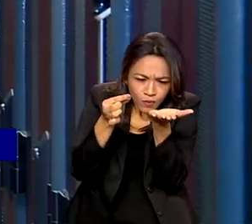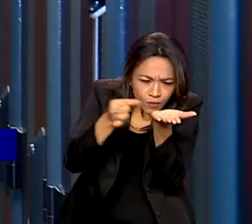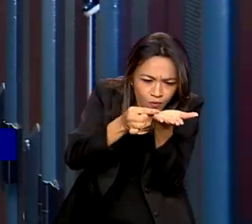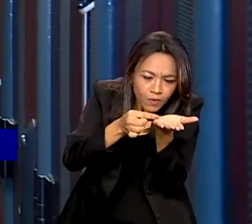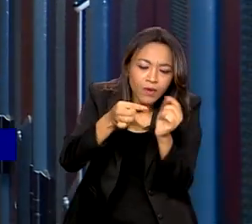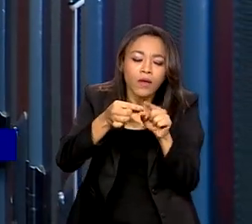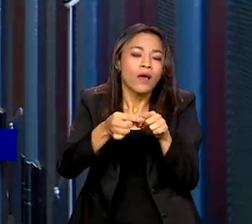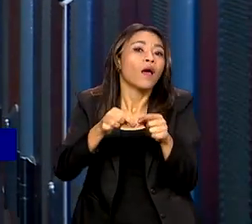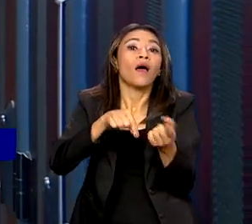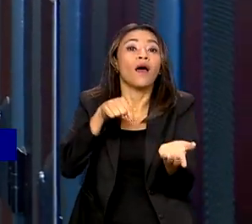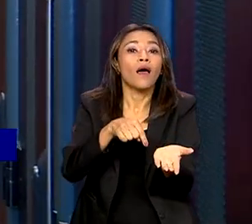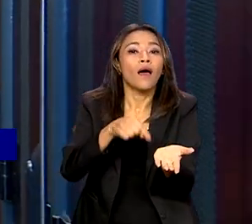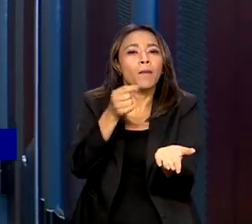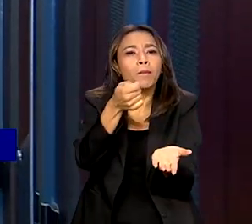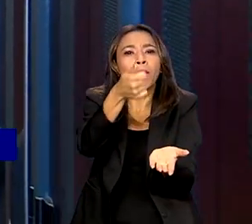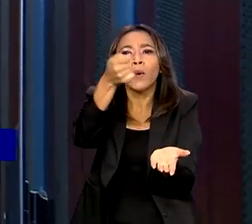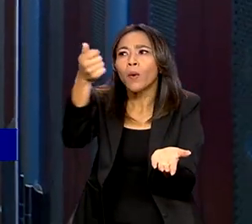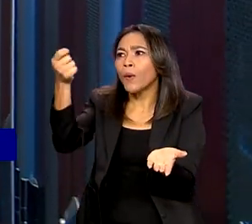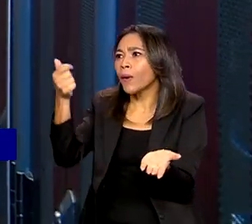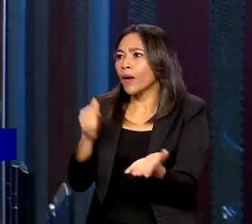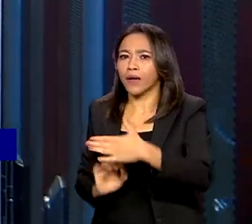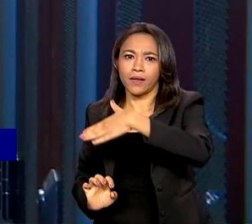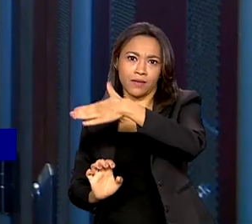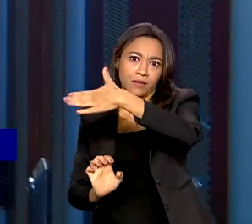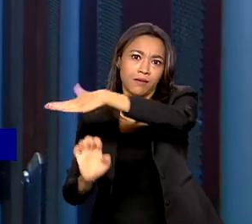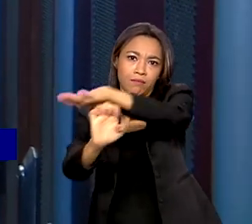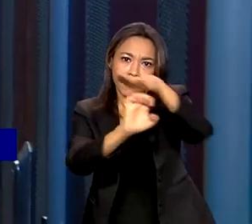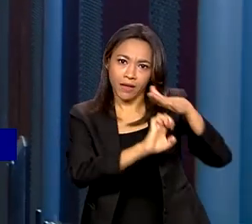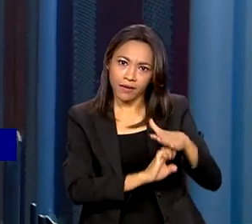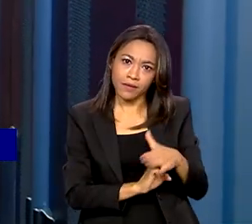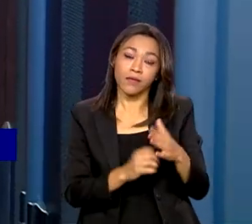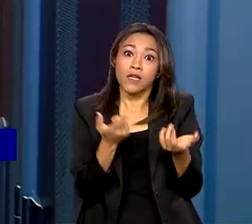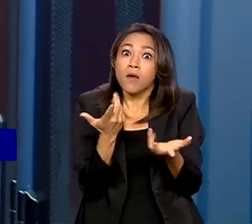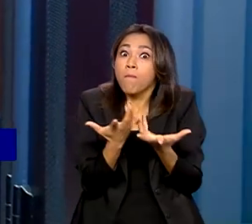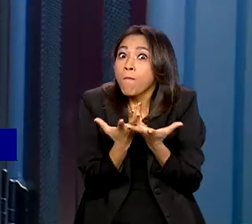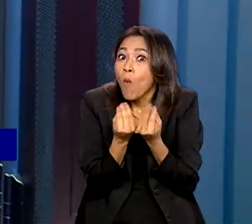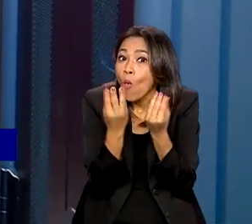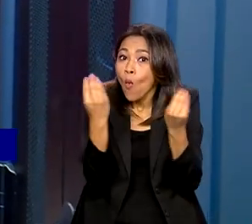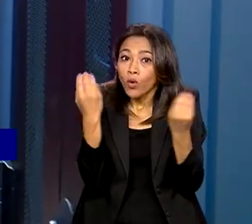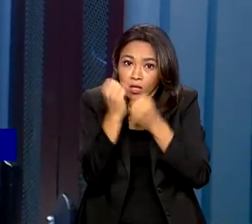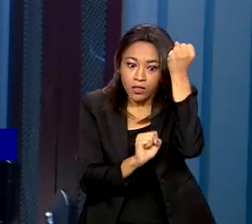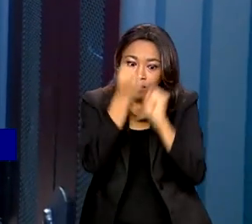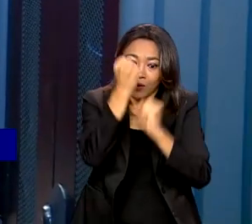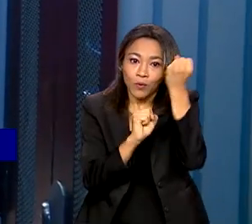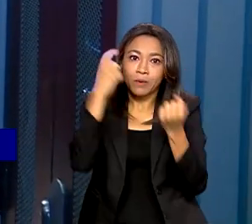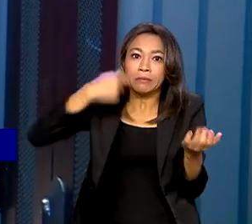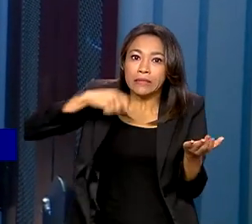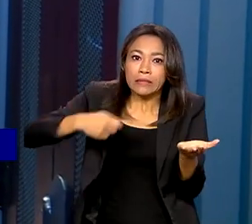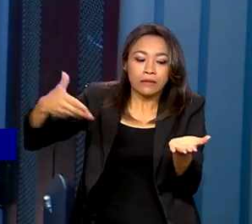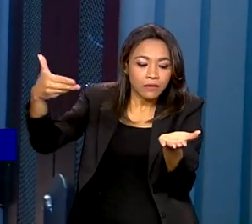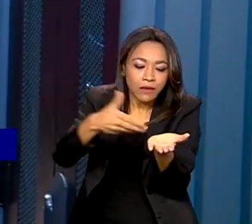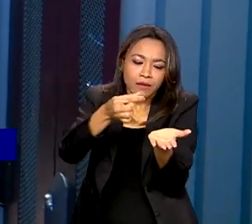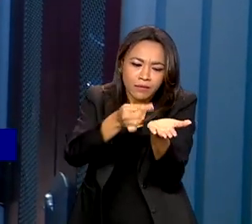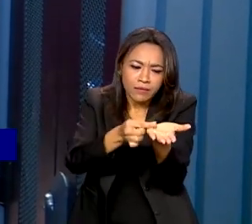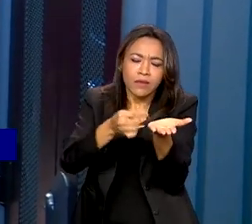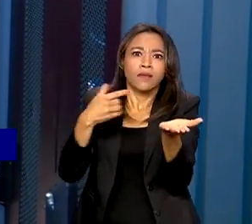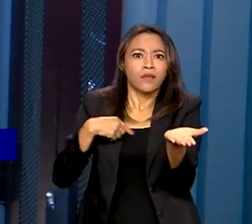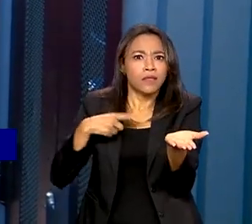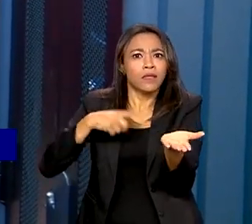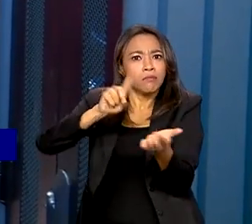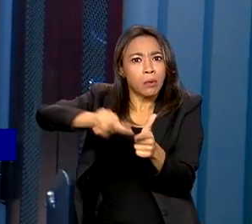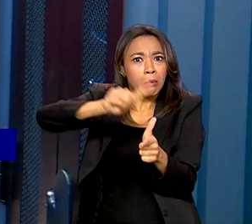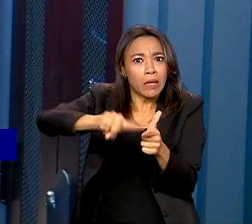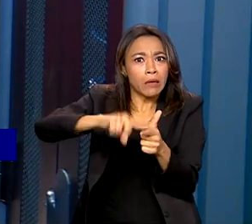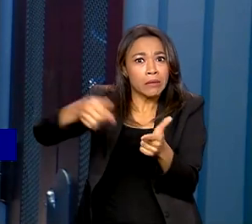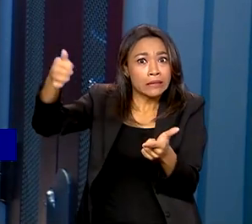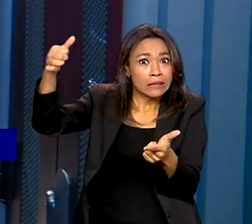são produzidos por poucas empresas e disputados por muitas indústrias. E o problema tem se agravado desde a